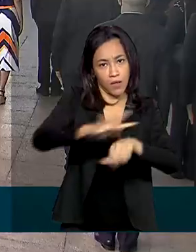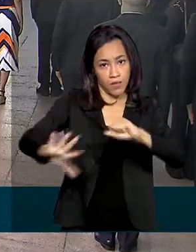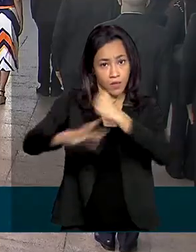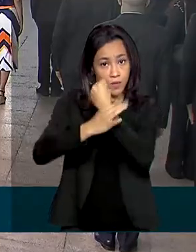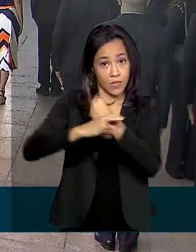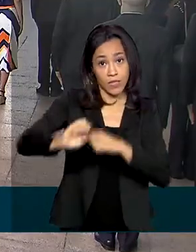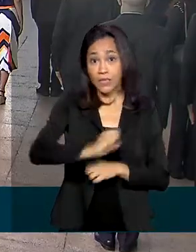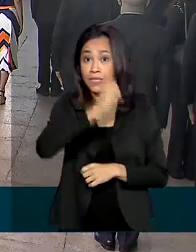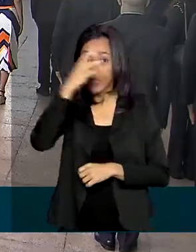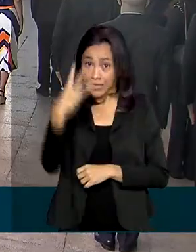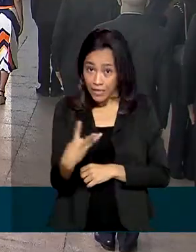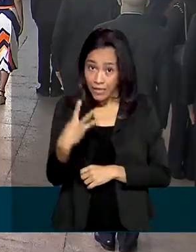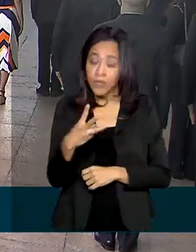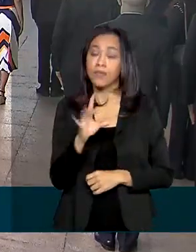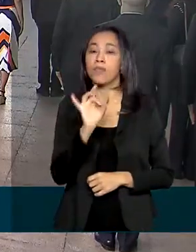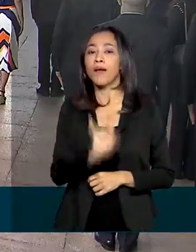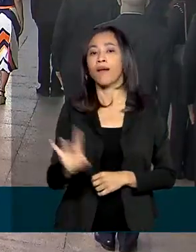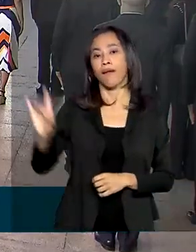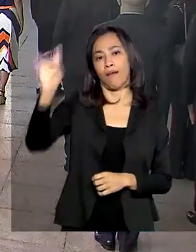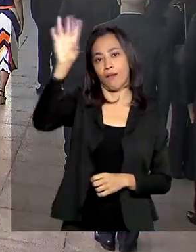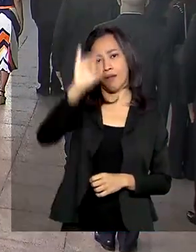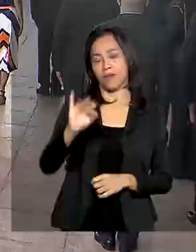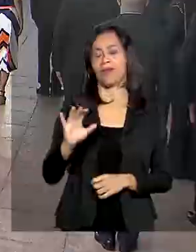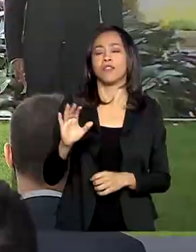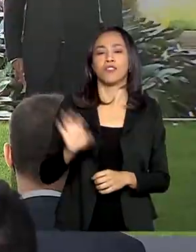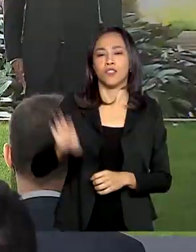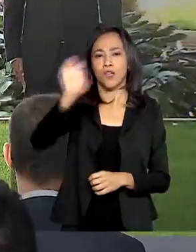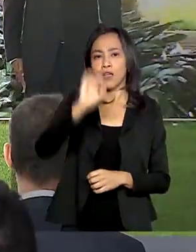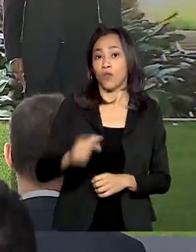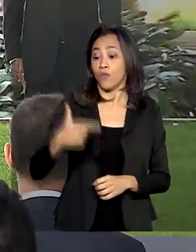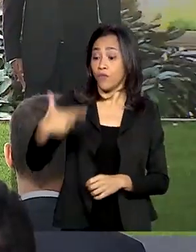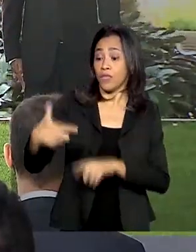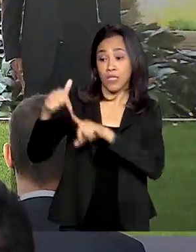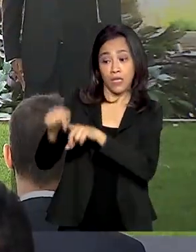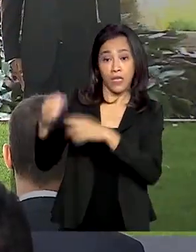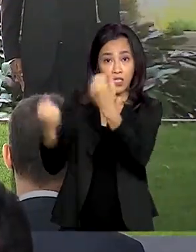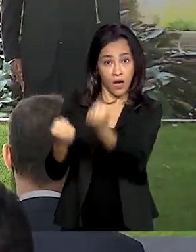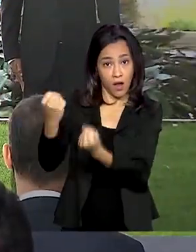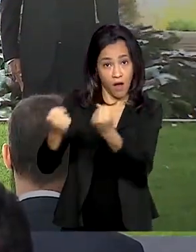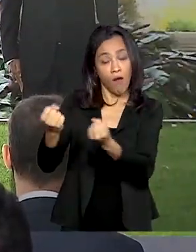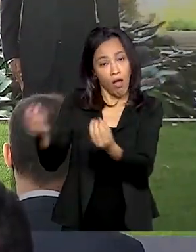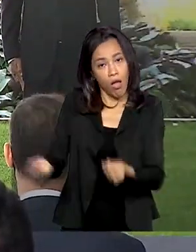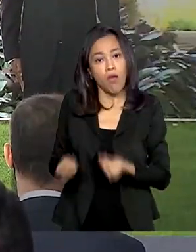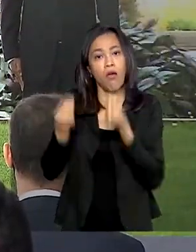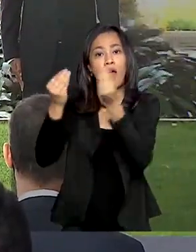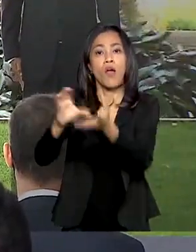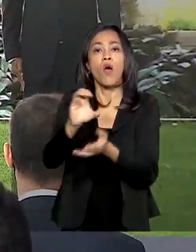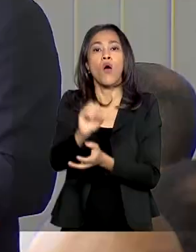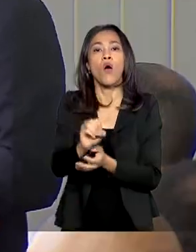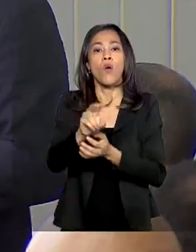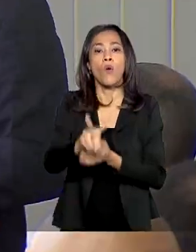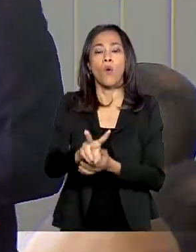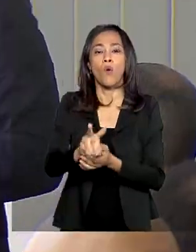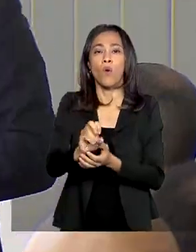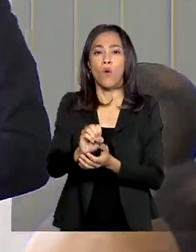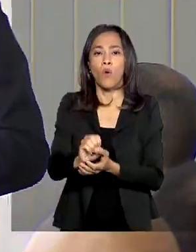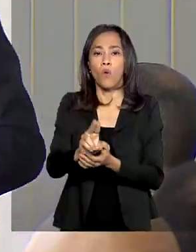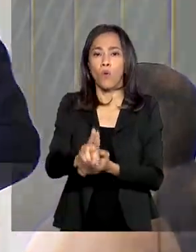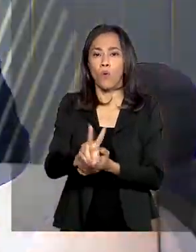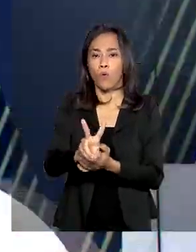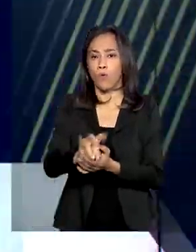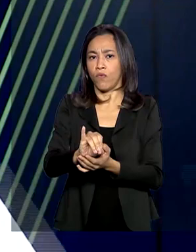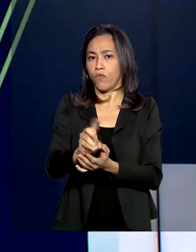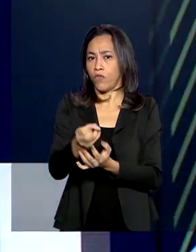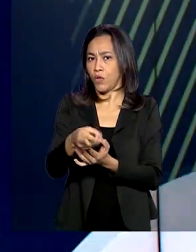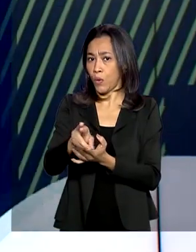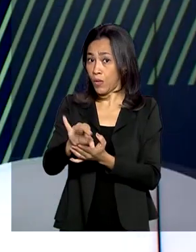sendo três para cada estado. Os outros 27 vão para as ouvidorias de segurança pública de cada unidade da federação.